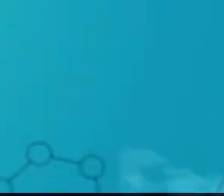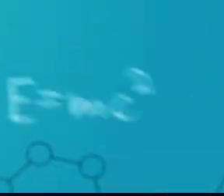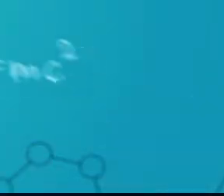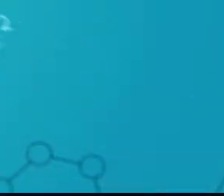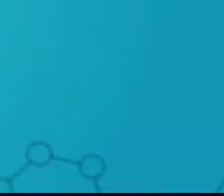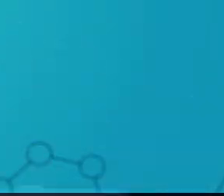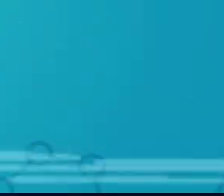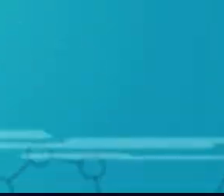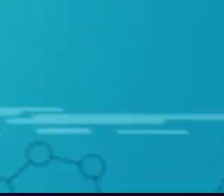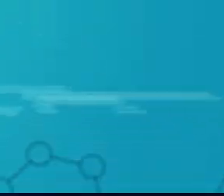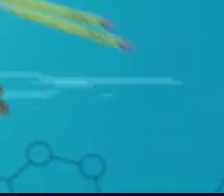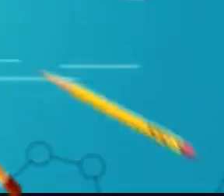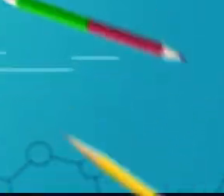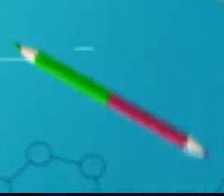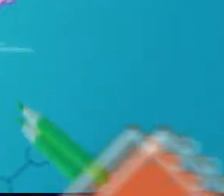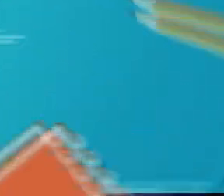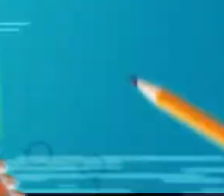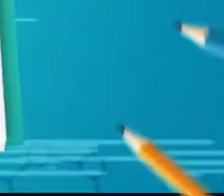Até lá!